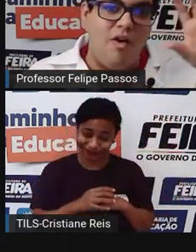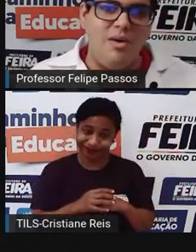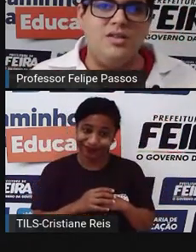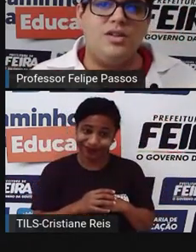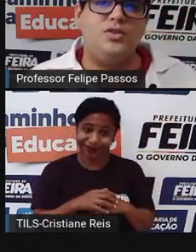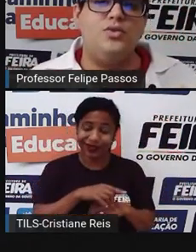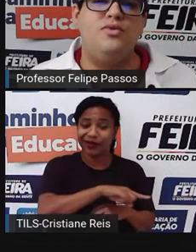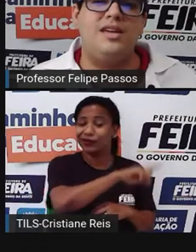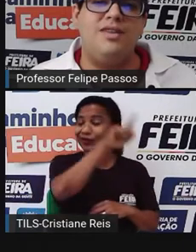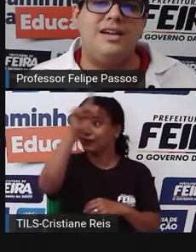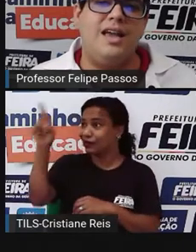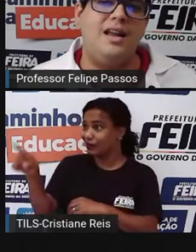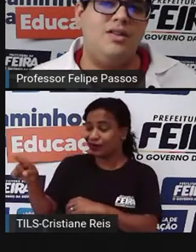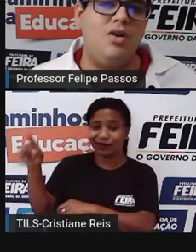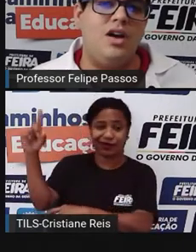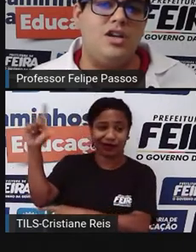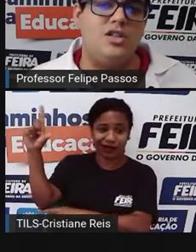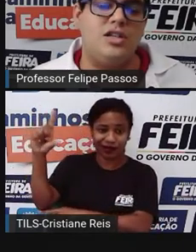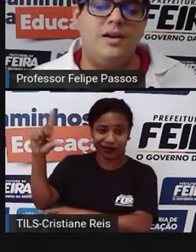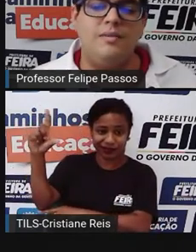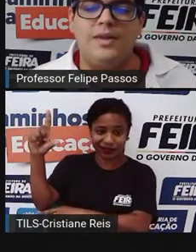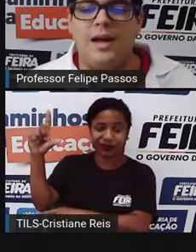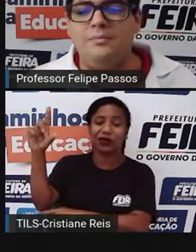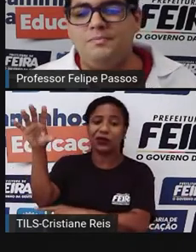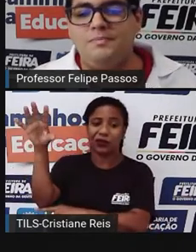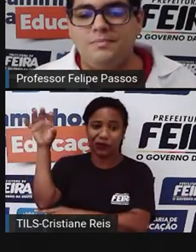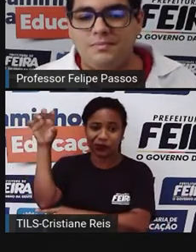formando uma chuva que vai cair ali no Oeste.